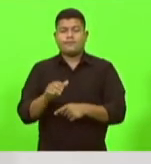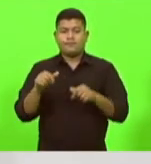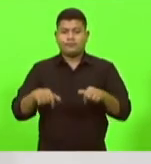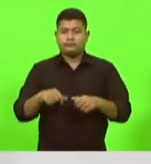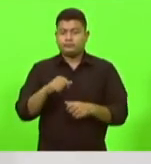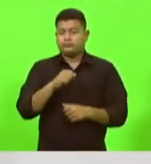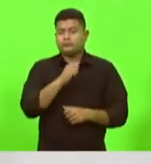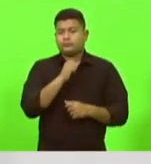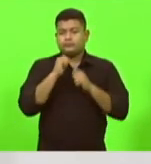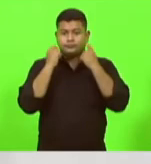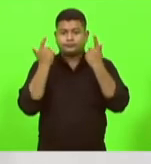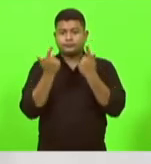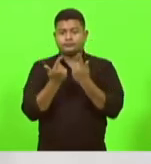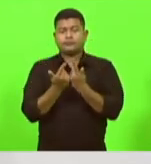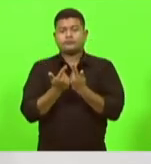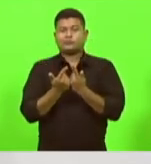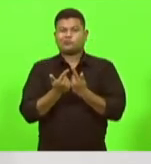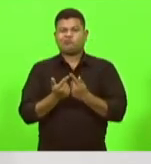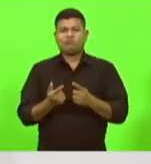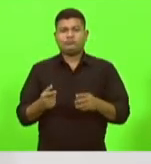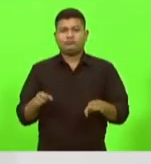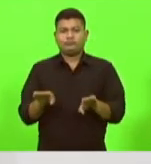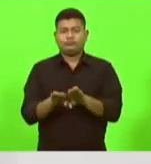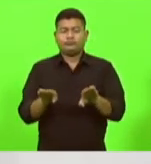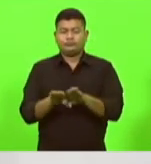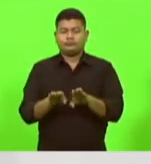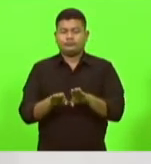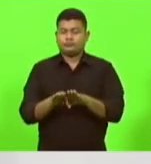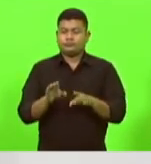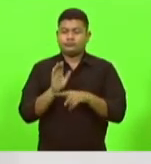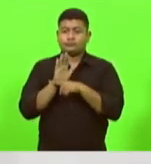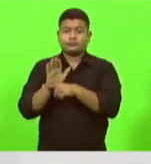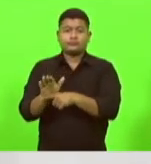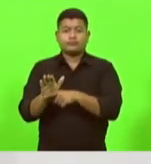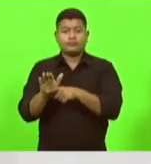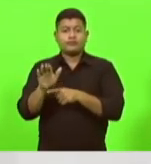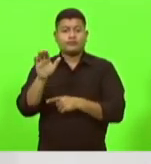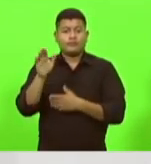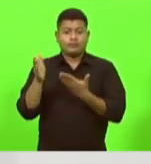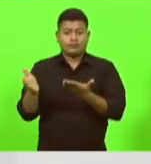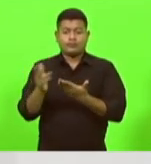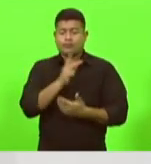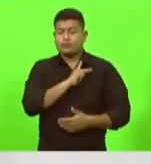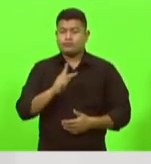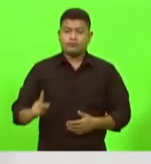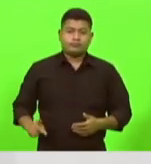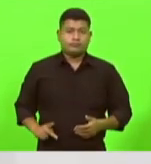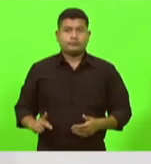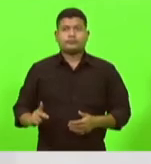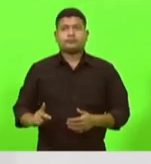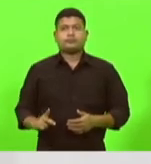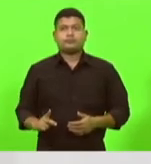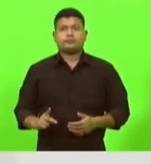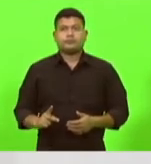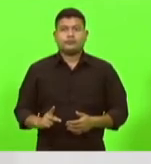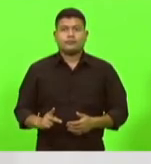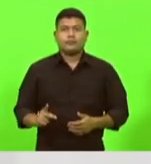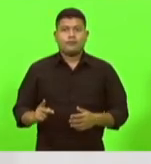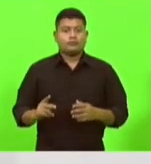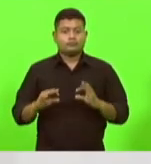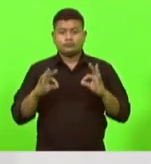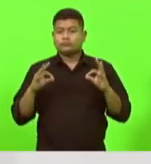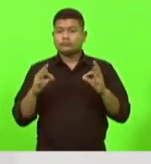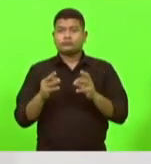ajudar os colegas da mesa, ajudar o nosso presidente e que todos,